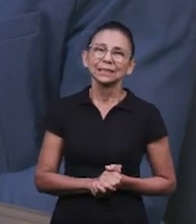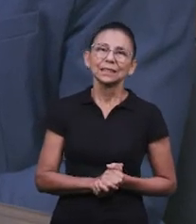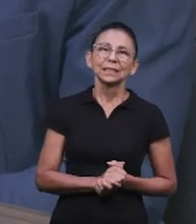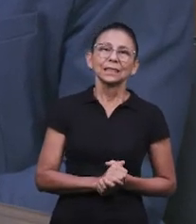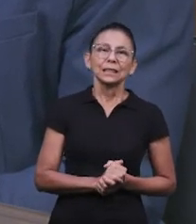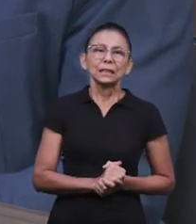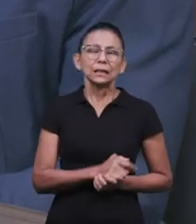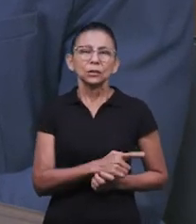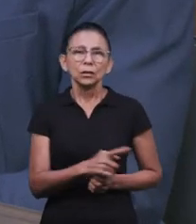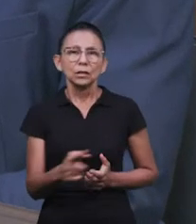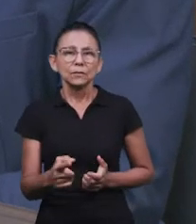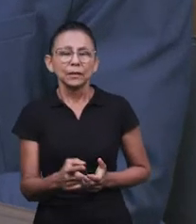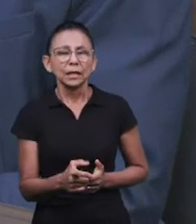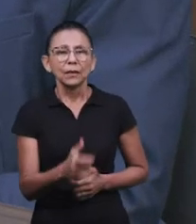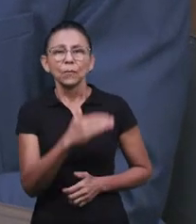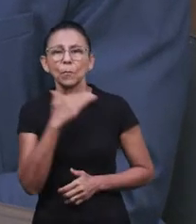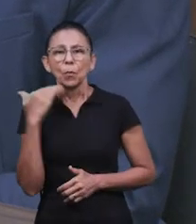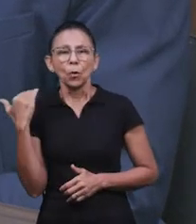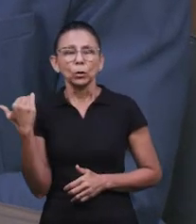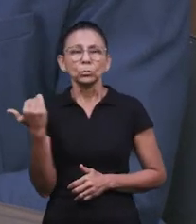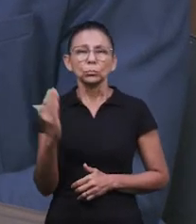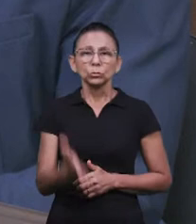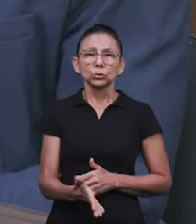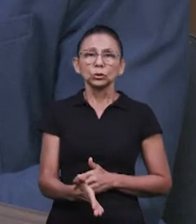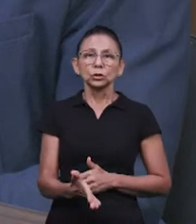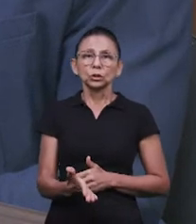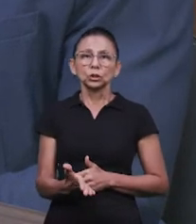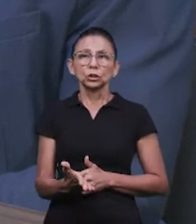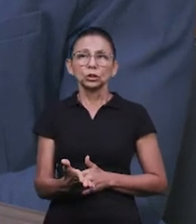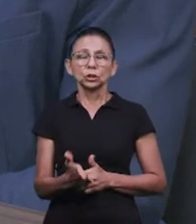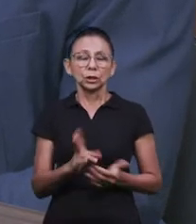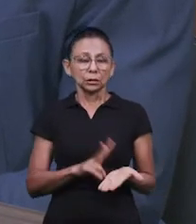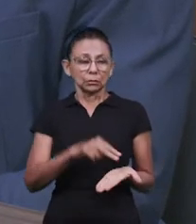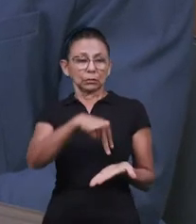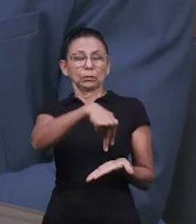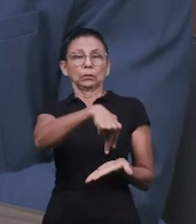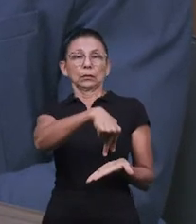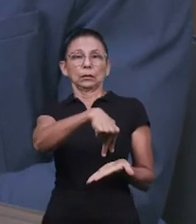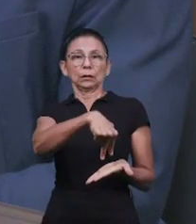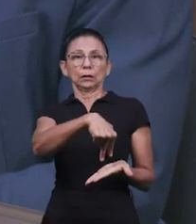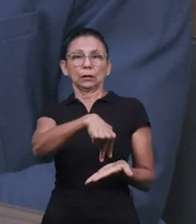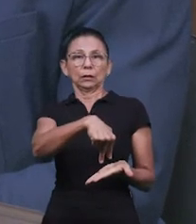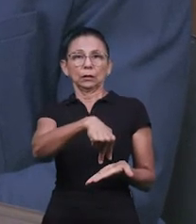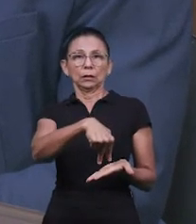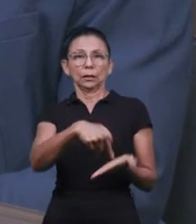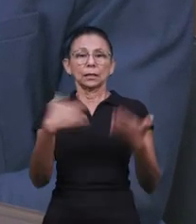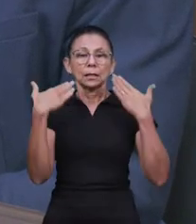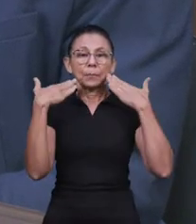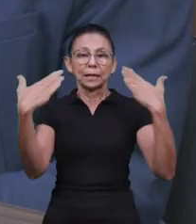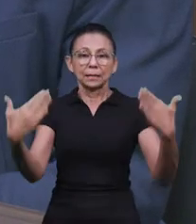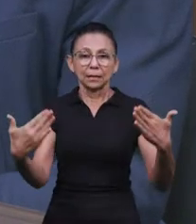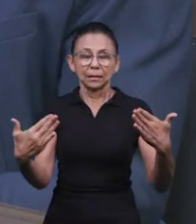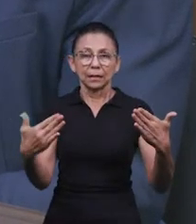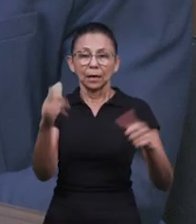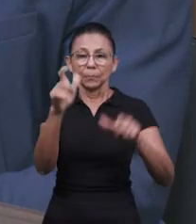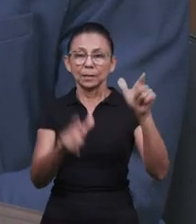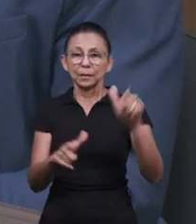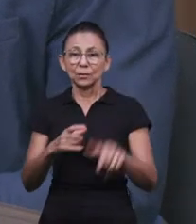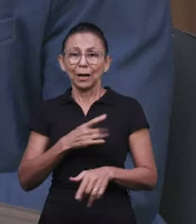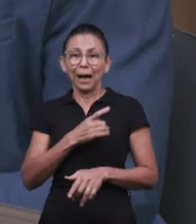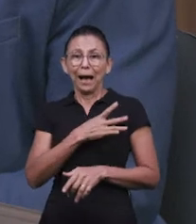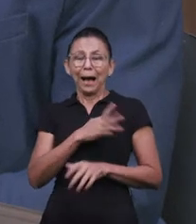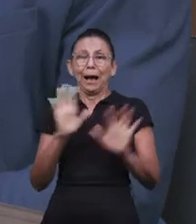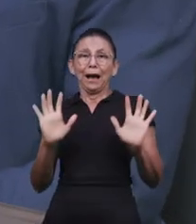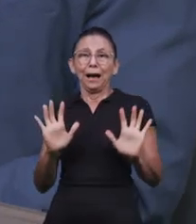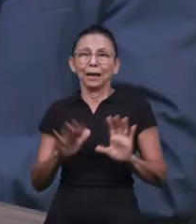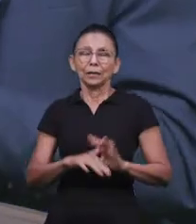retornassem, olha só, é comemoração, morte retornar à terra, tentando fomentar terror às pessoas, certo? Isso aí. Então, eles